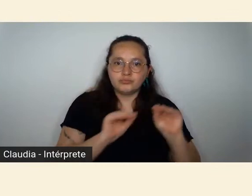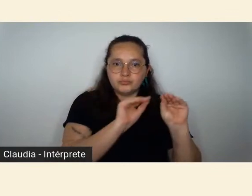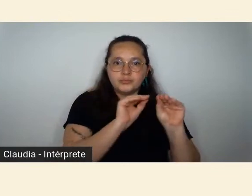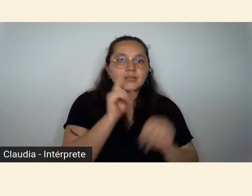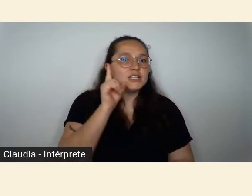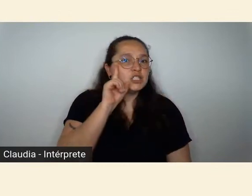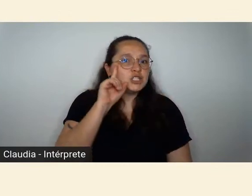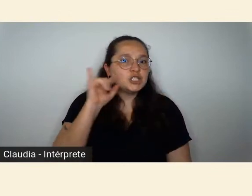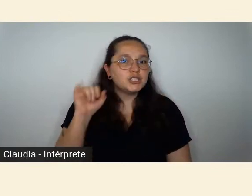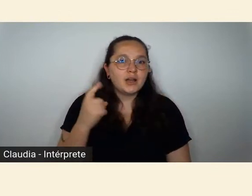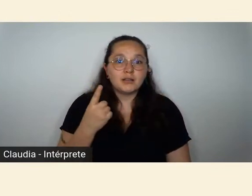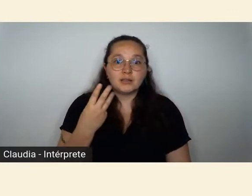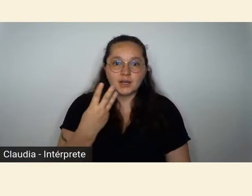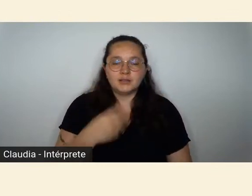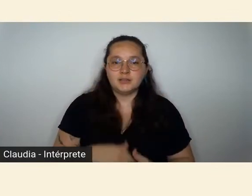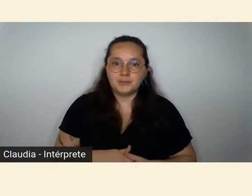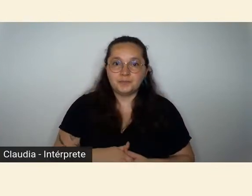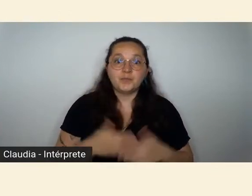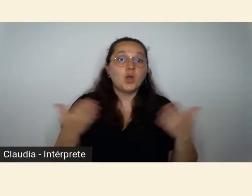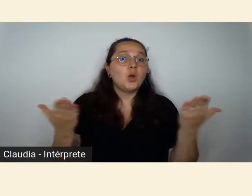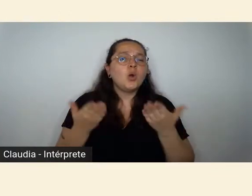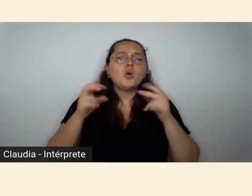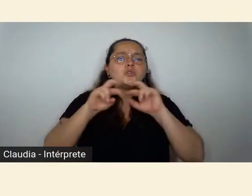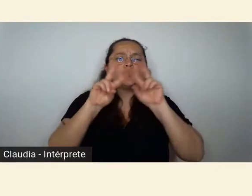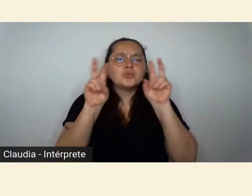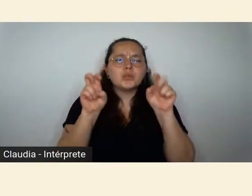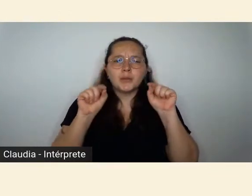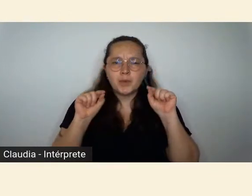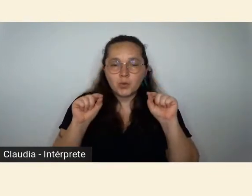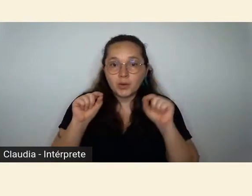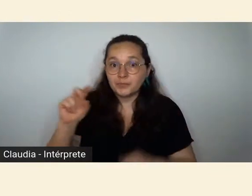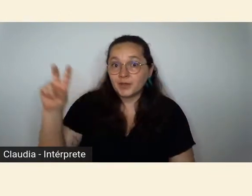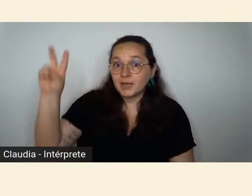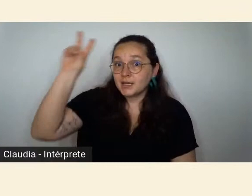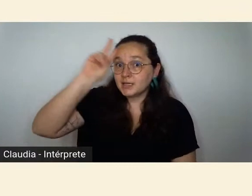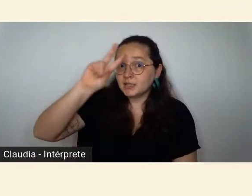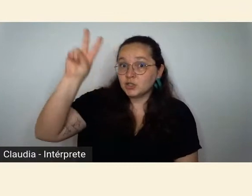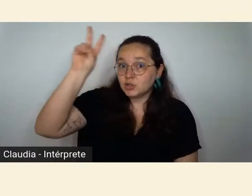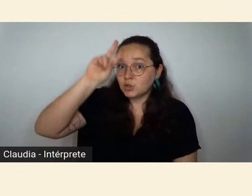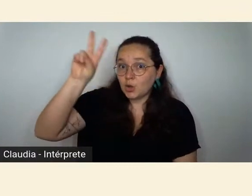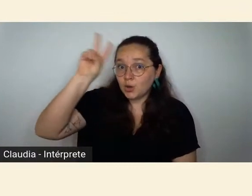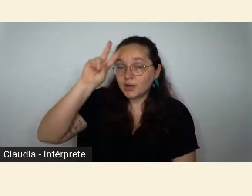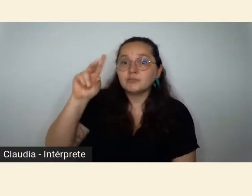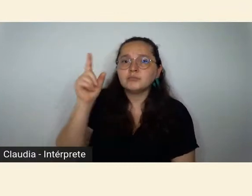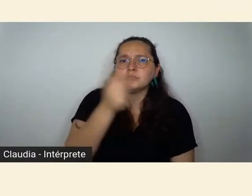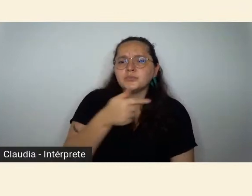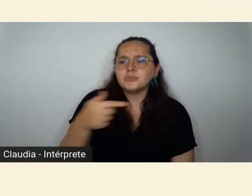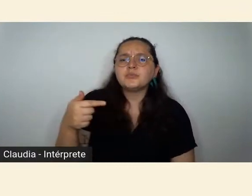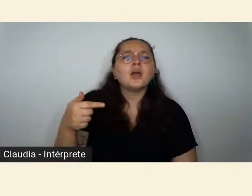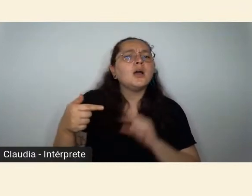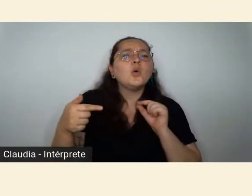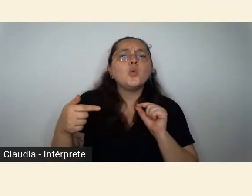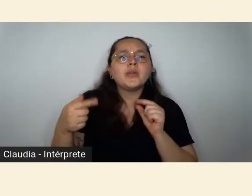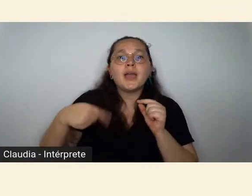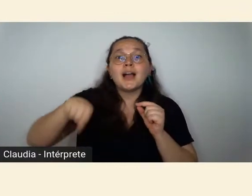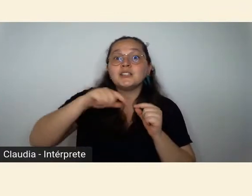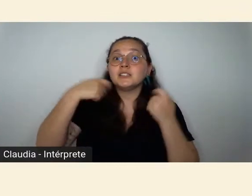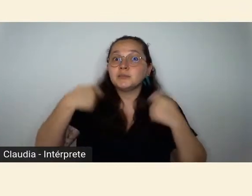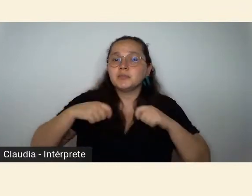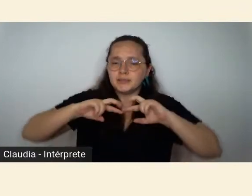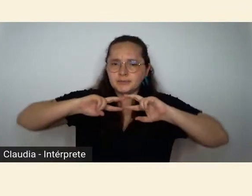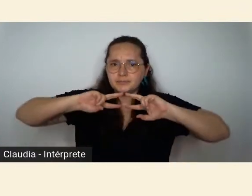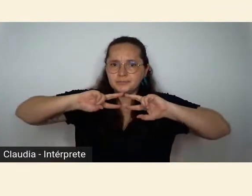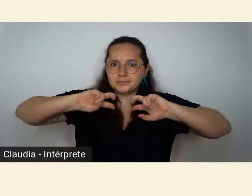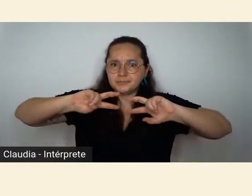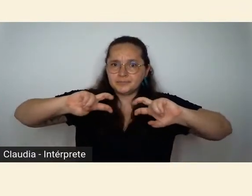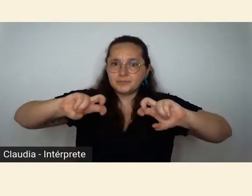O tema do encontro de hoje é histórias da semana, o que é preciso rever, mas, na verdade, a ideia